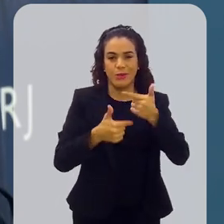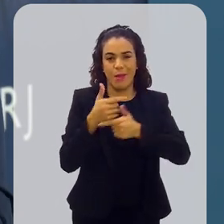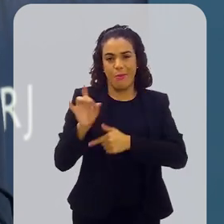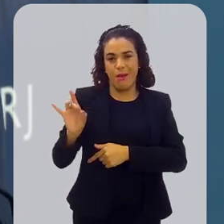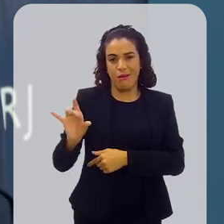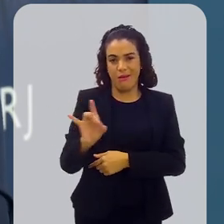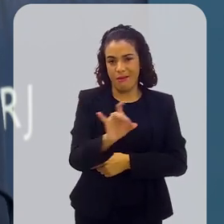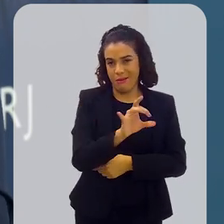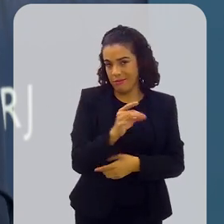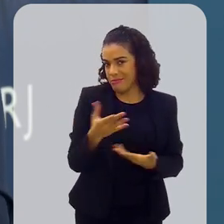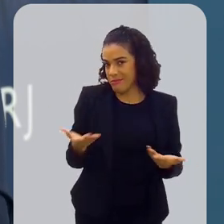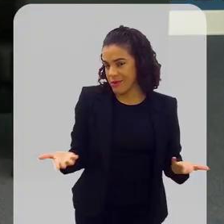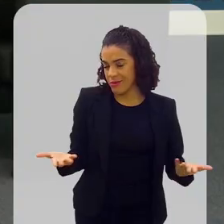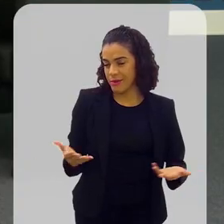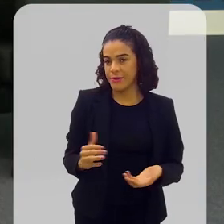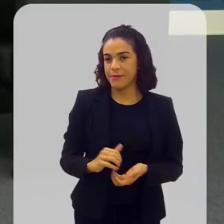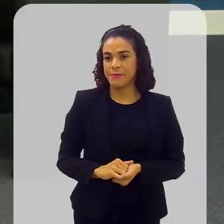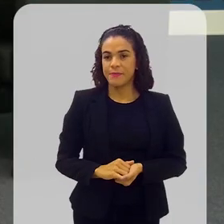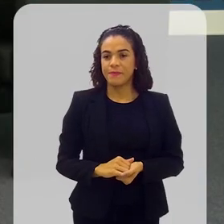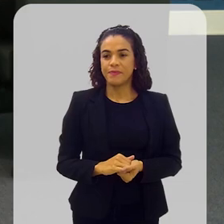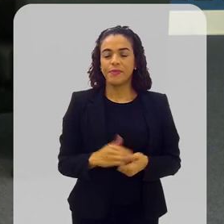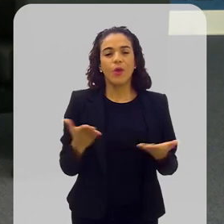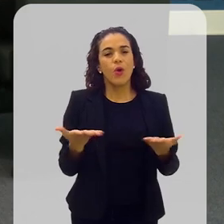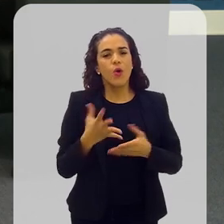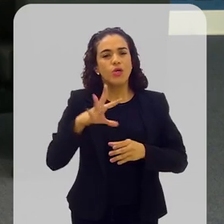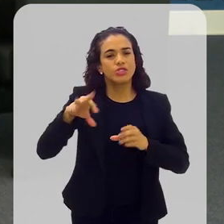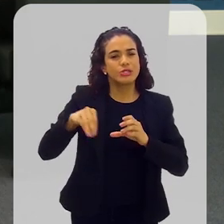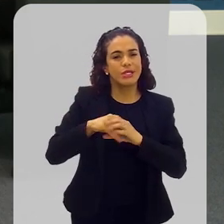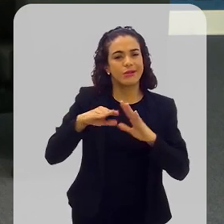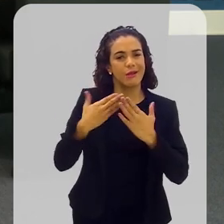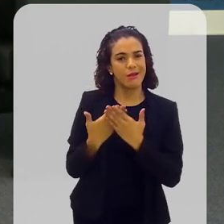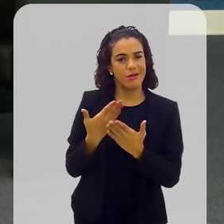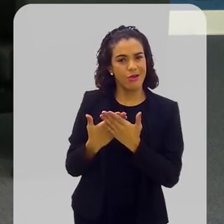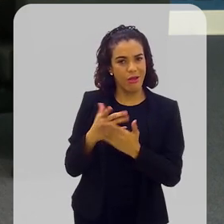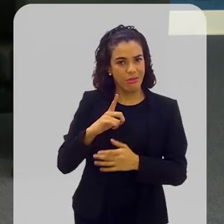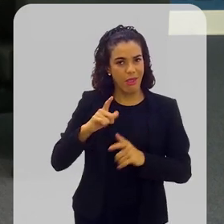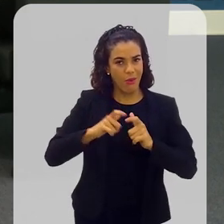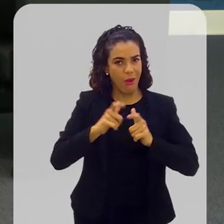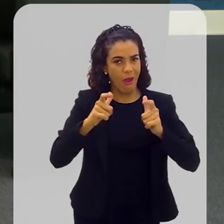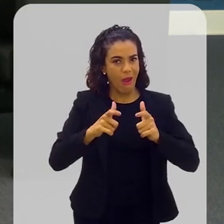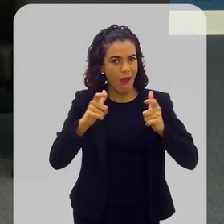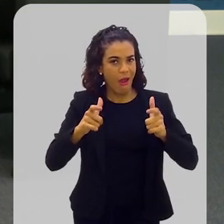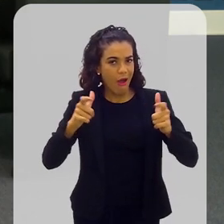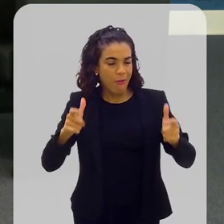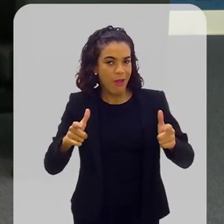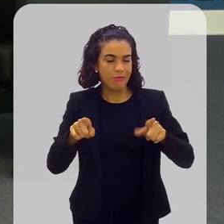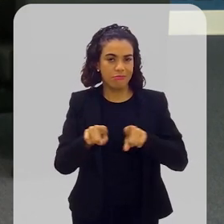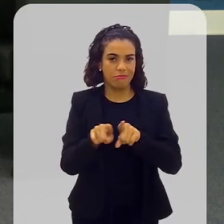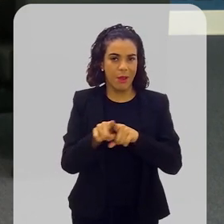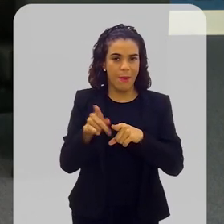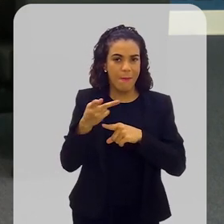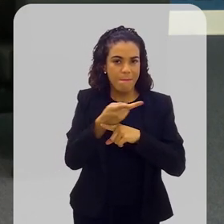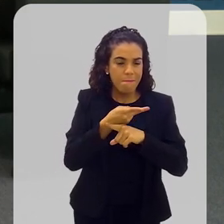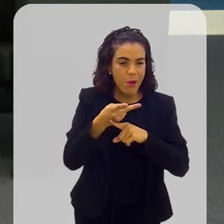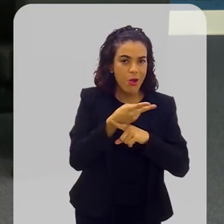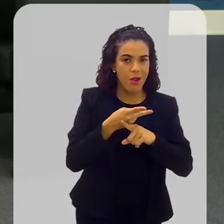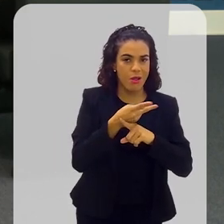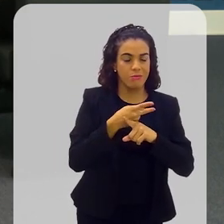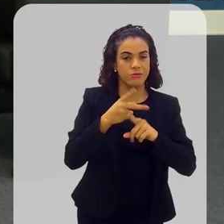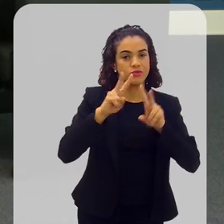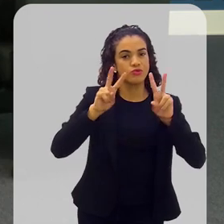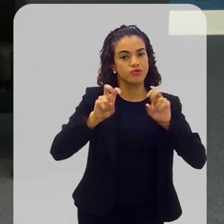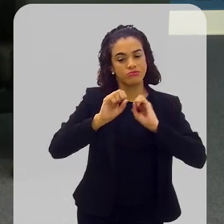ao trabalho de cada um. E hoje nas escolas há um aumento grande, uma procura